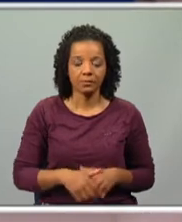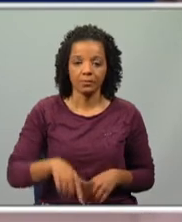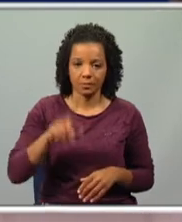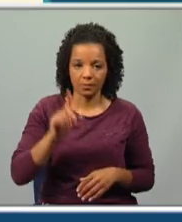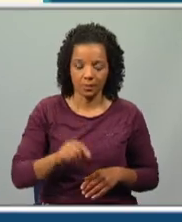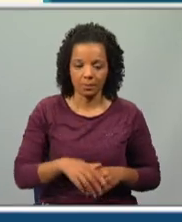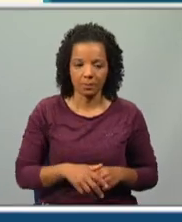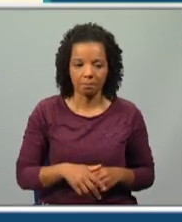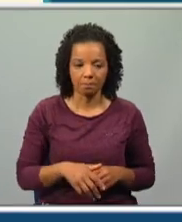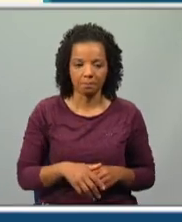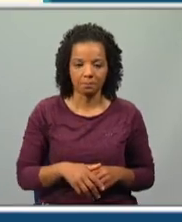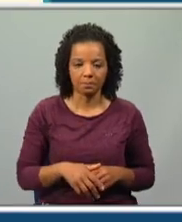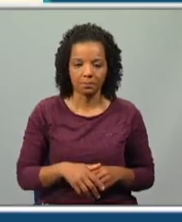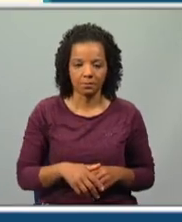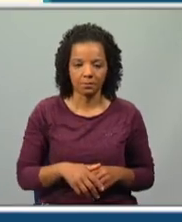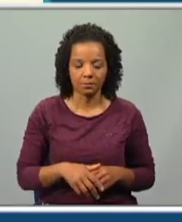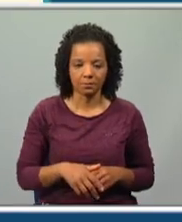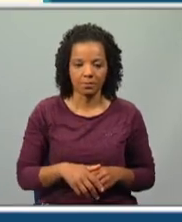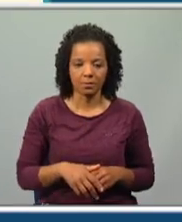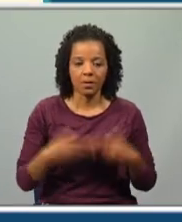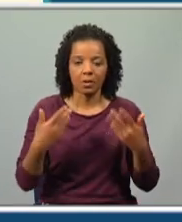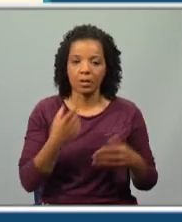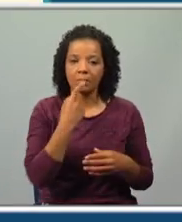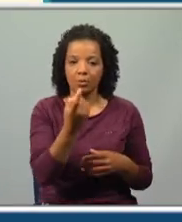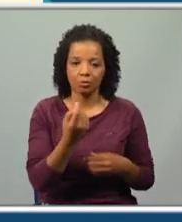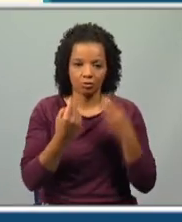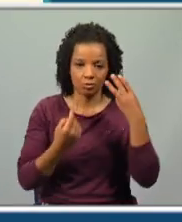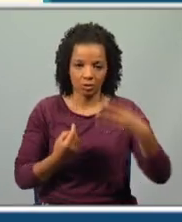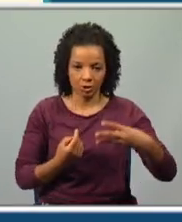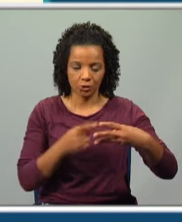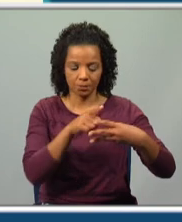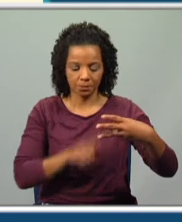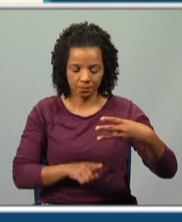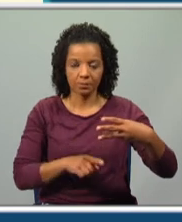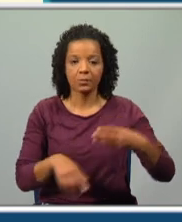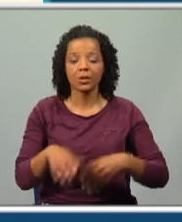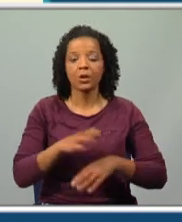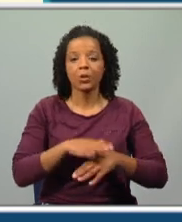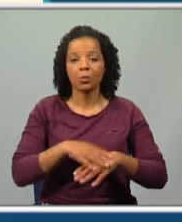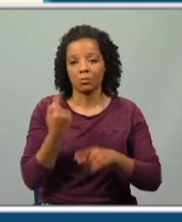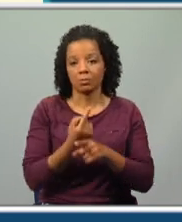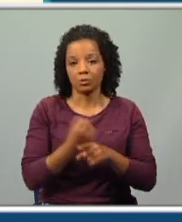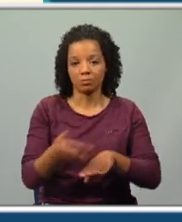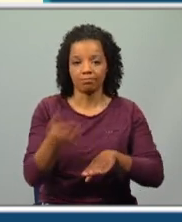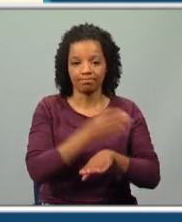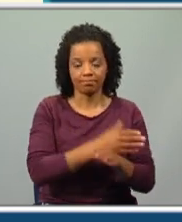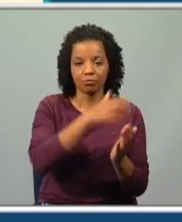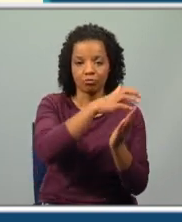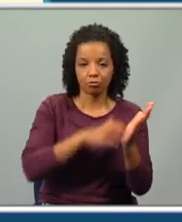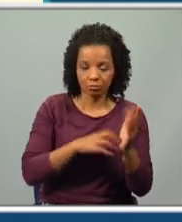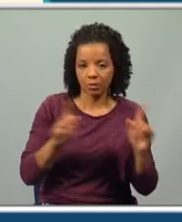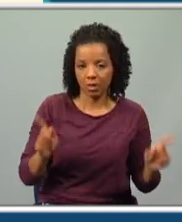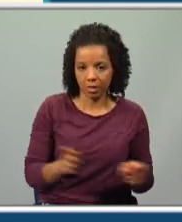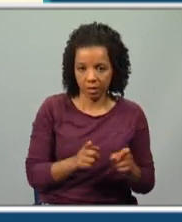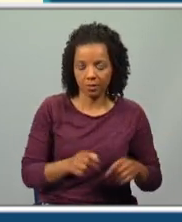também, então, aqui, agora três perguntinhas com base naquilo que vimos neste pequeno